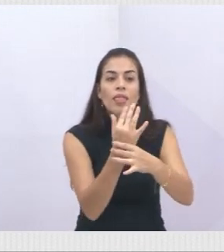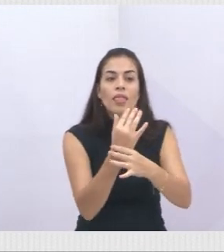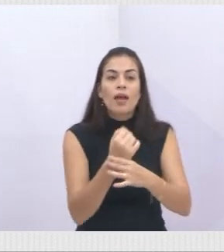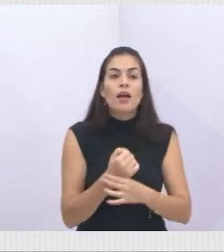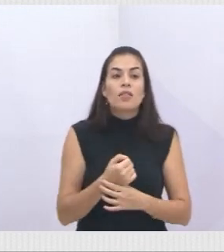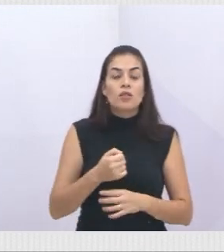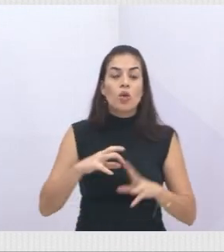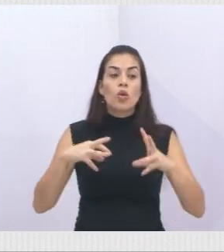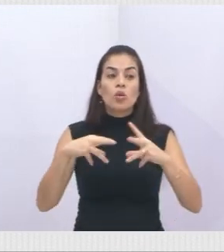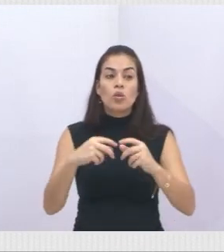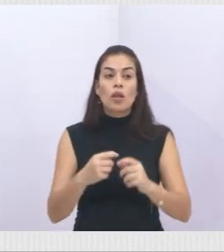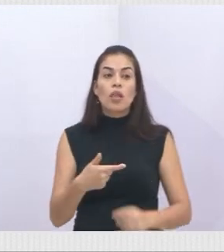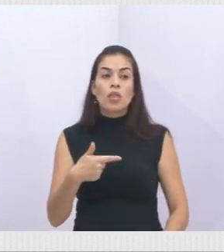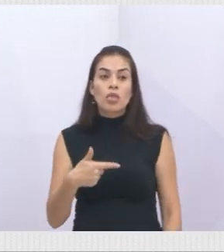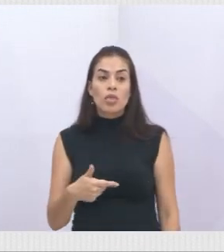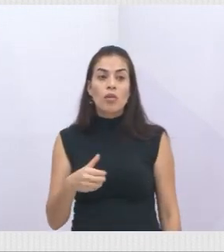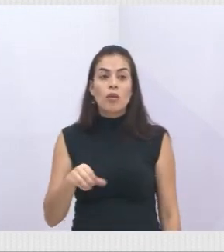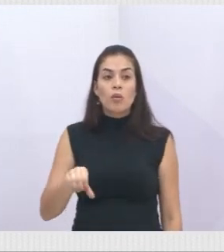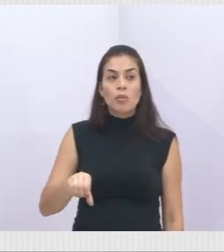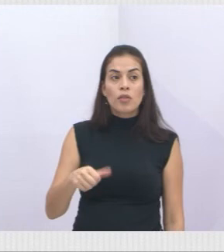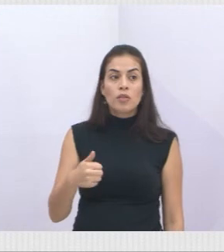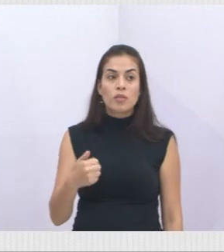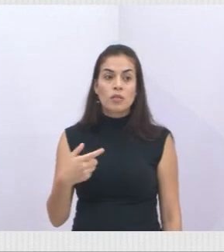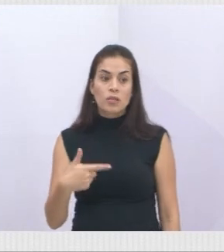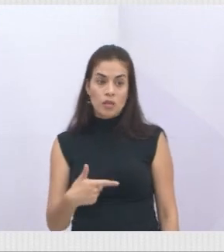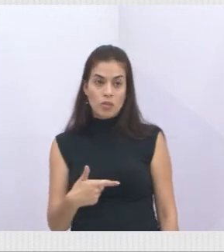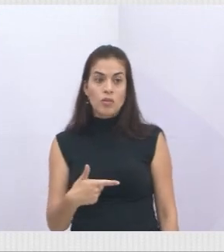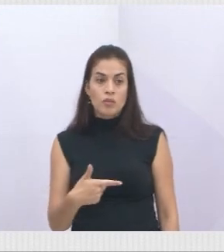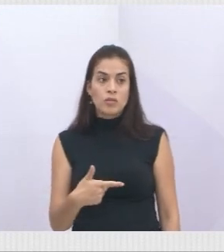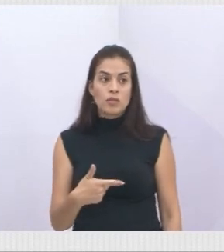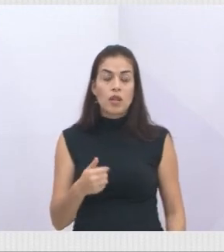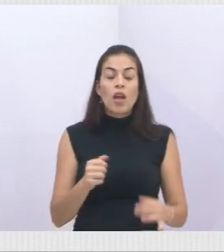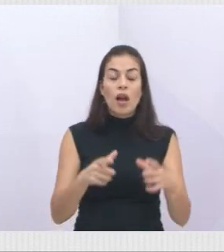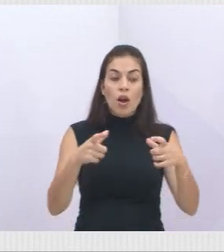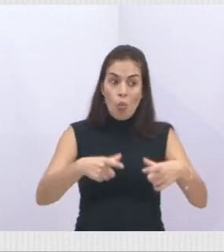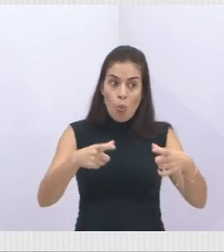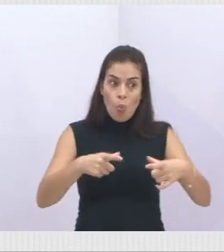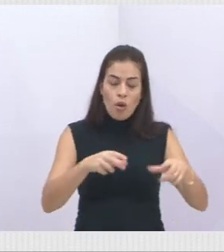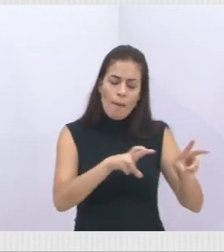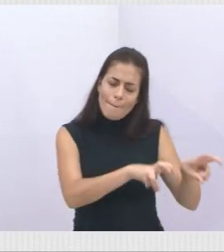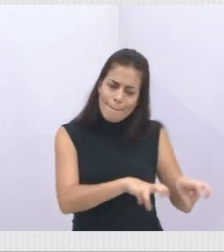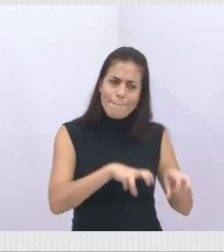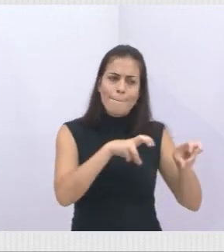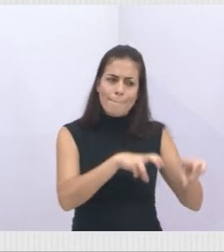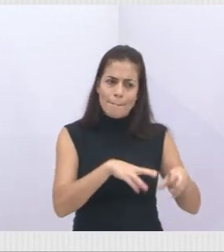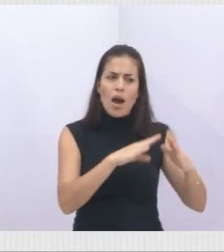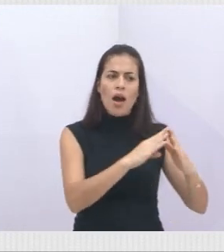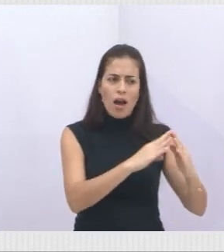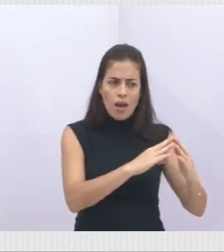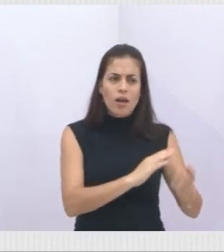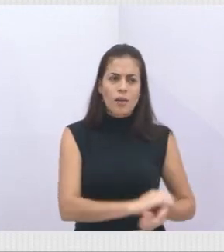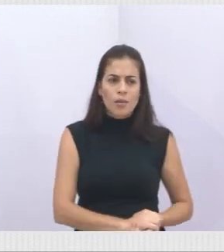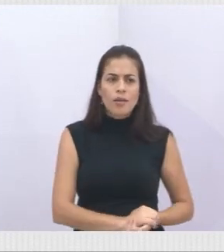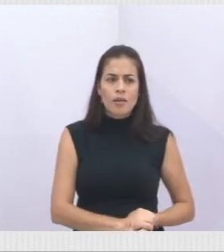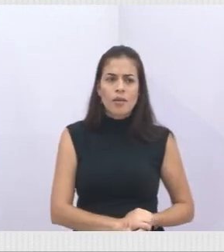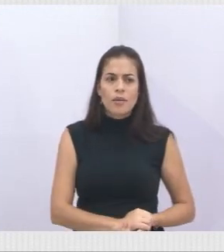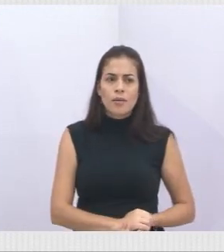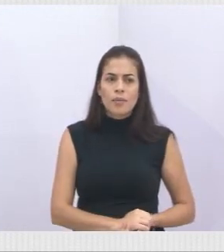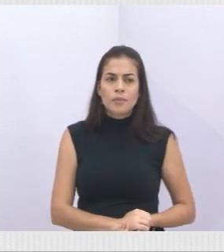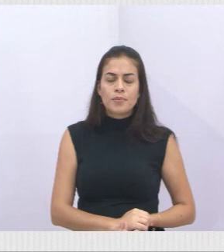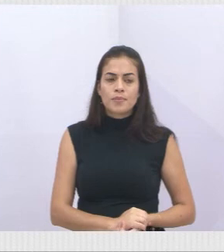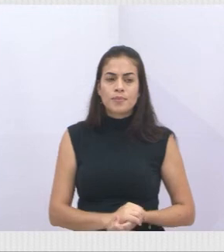localizadas nas propriedades rurais. Então, a gente tem que olhar para a zona rural para a gente garantir qualidade de água.